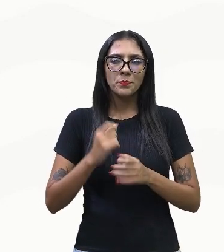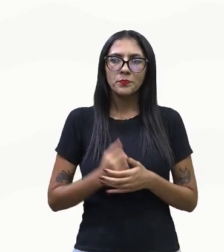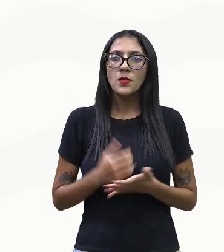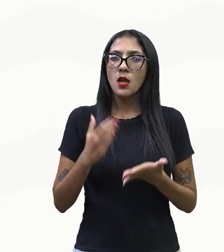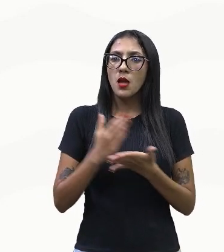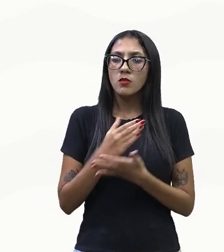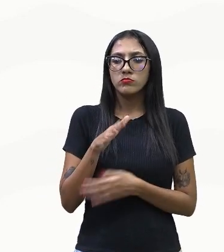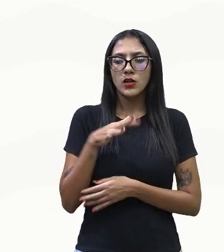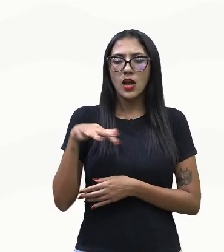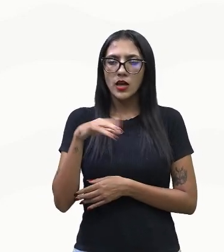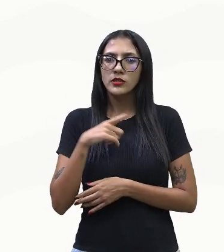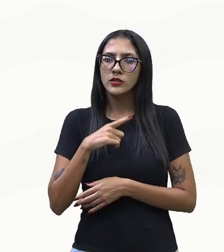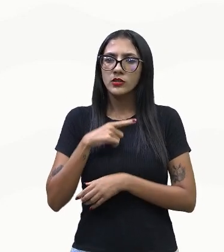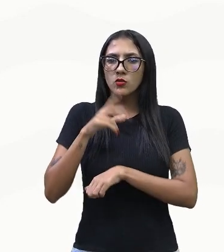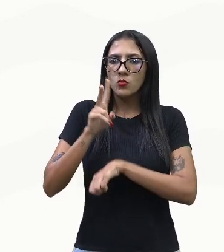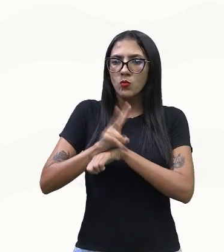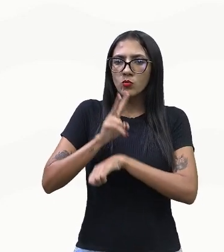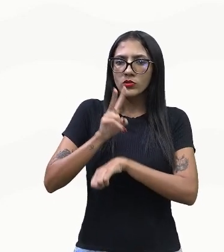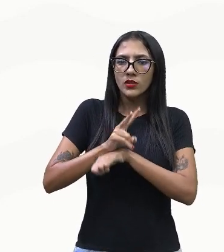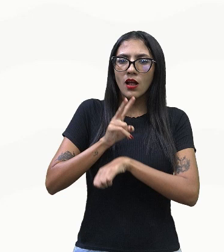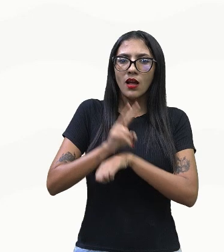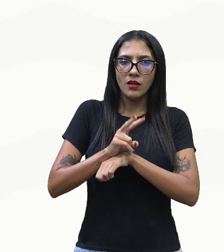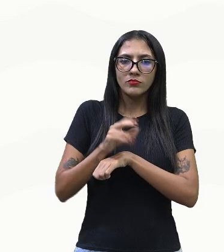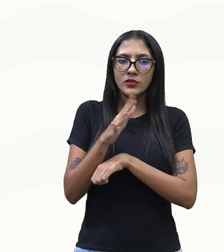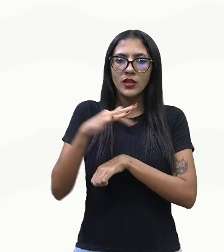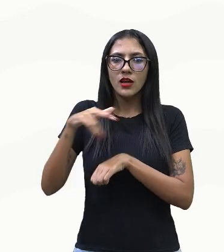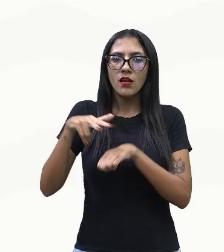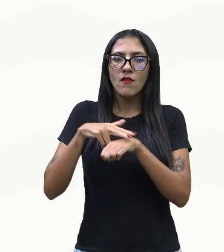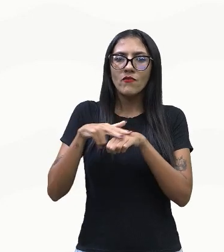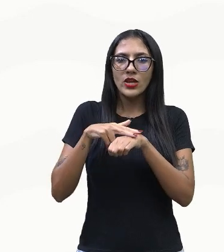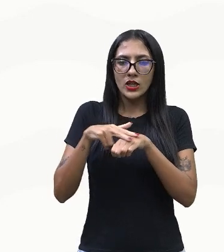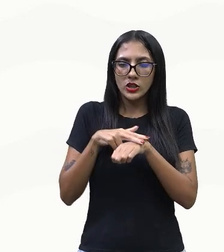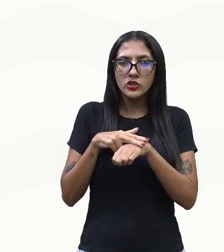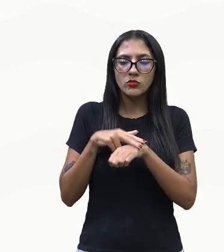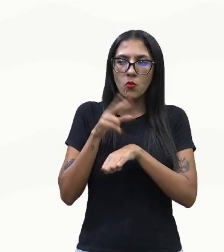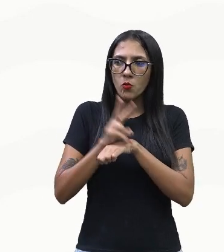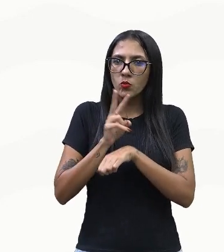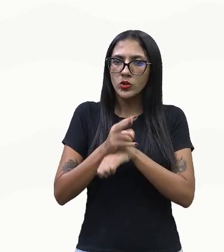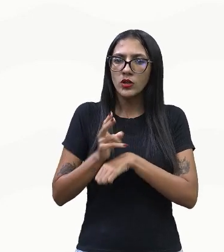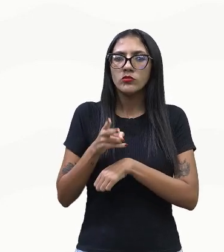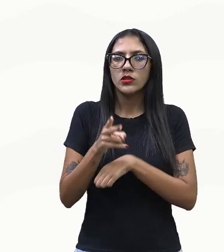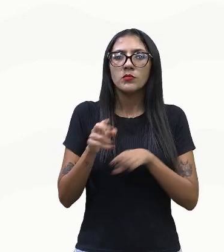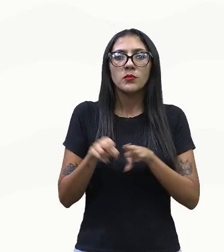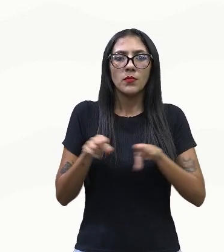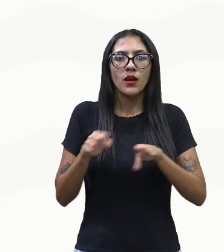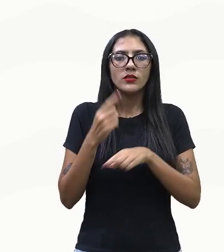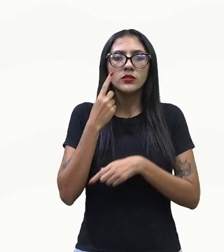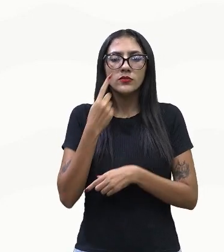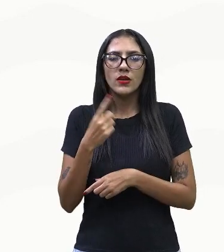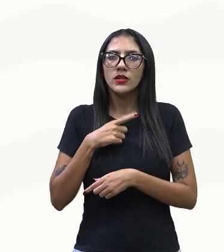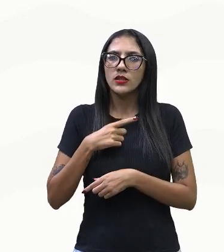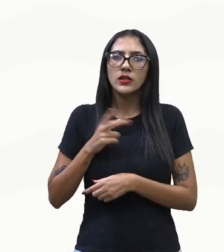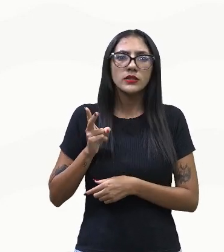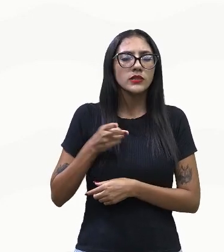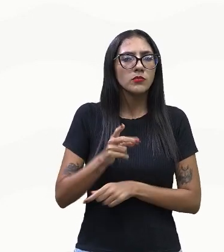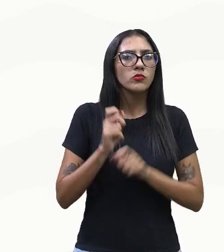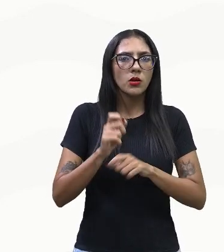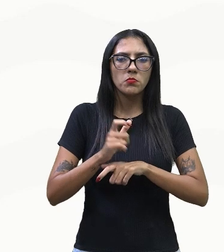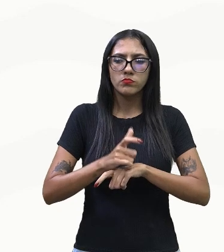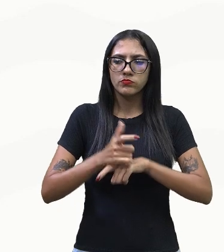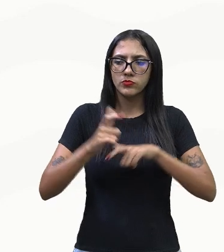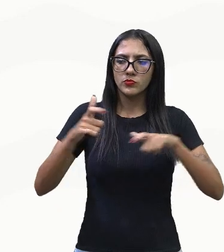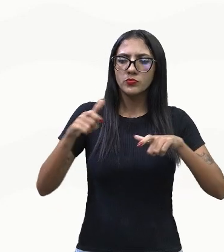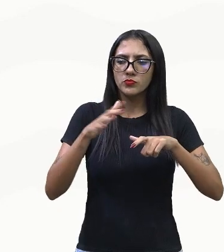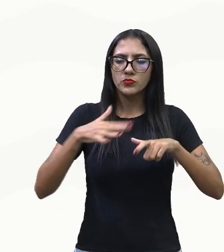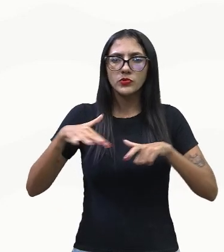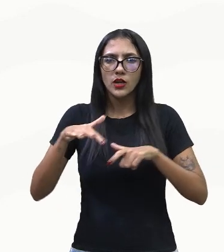devem ser preservadas, que são essas áreas em verde. Mas, no entanto, a gente percebe que há cada vez mais uma expansão das atividades